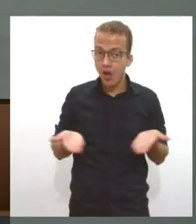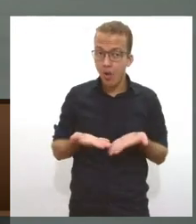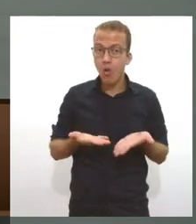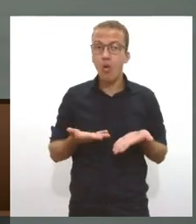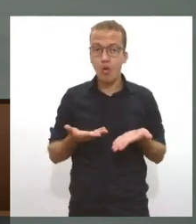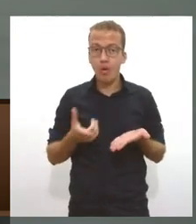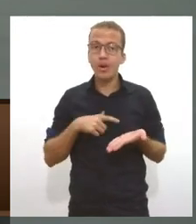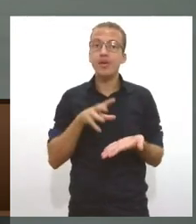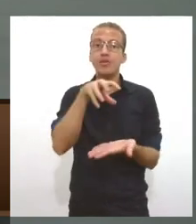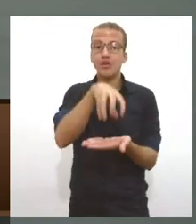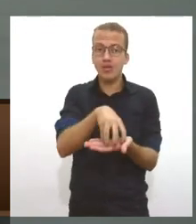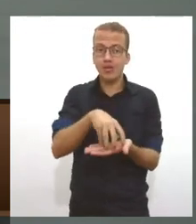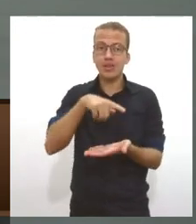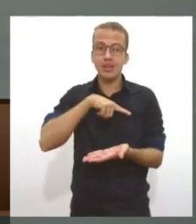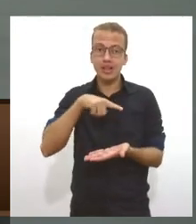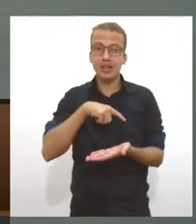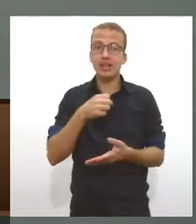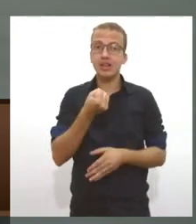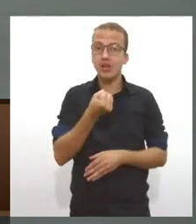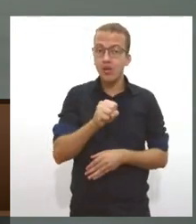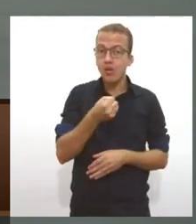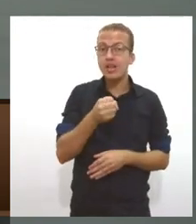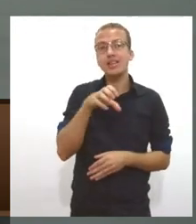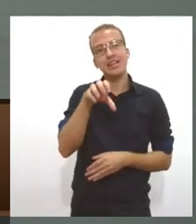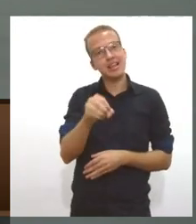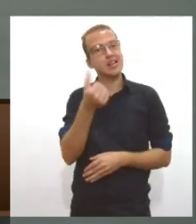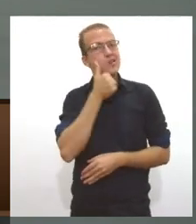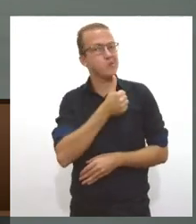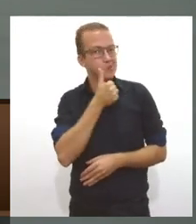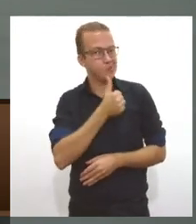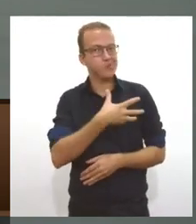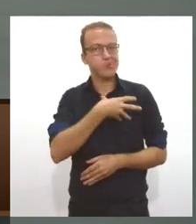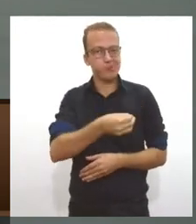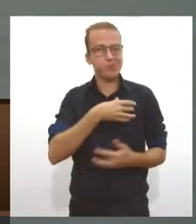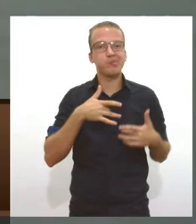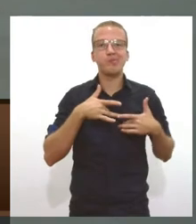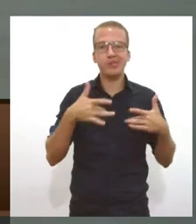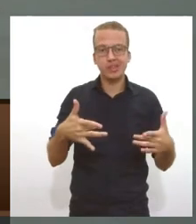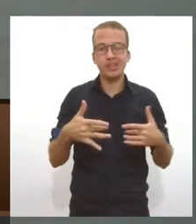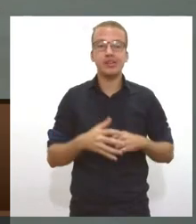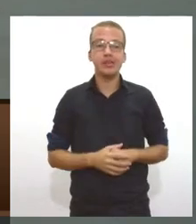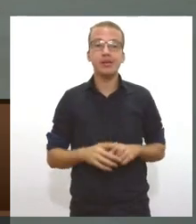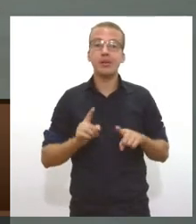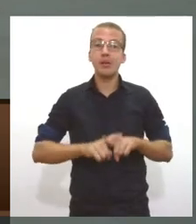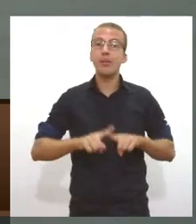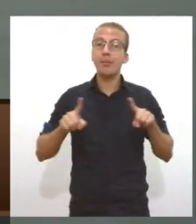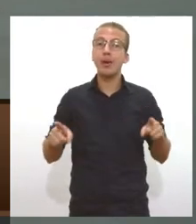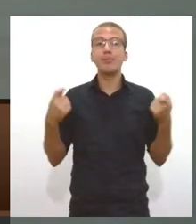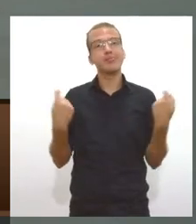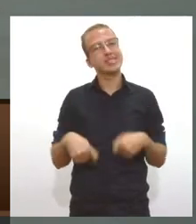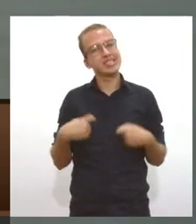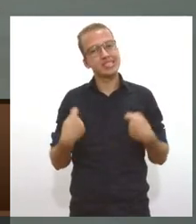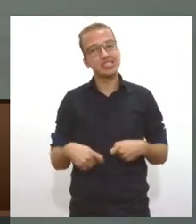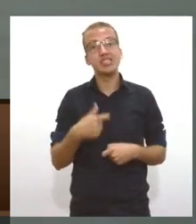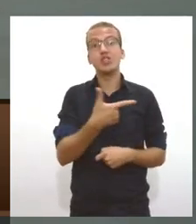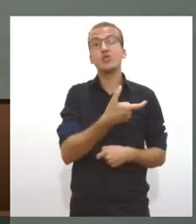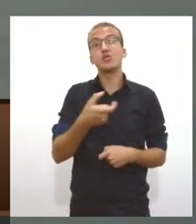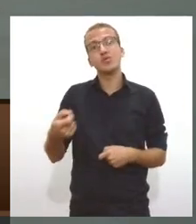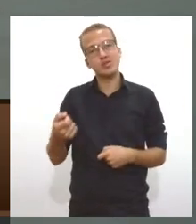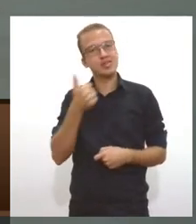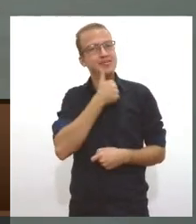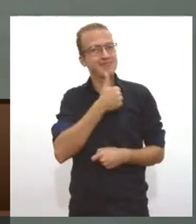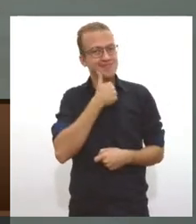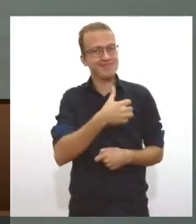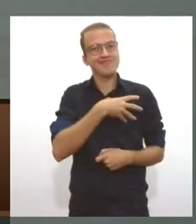um pouco mais de 80 mulheres doadoras quando necessário para atender a demanda, seriam pelo menos 200. Outra